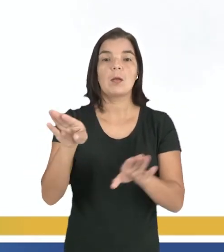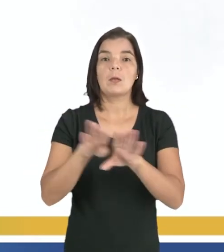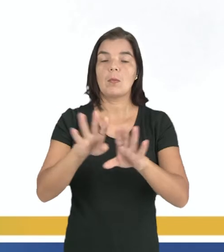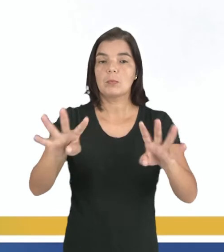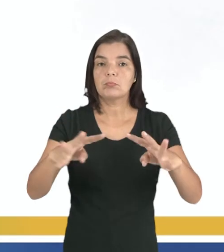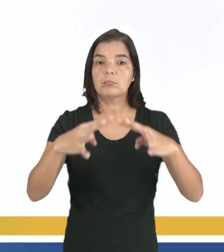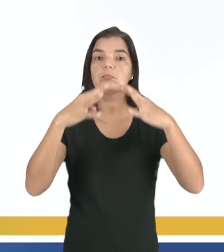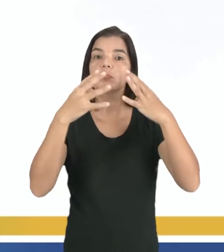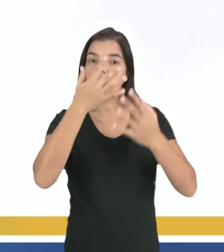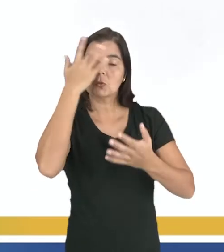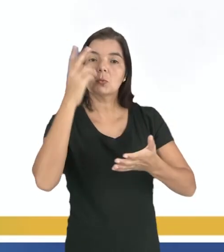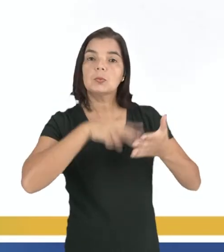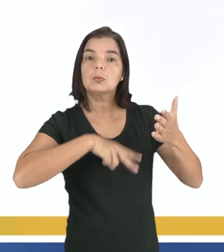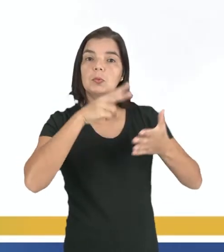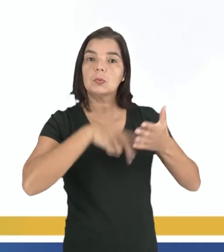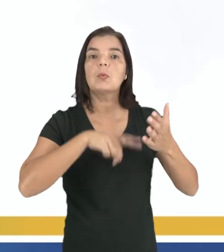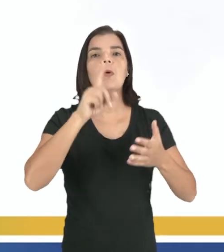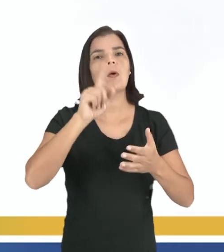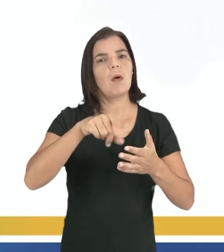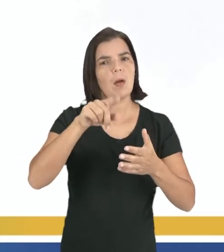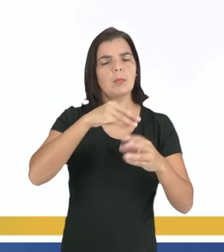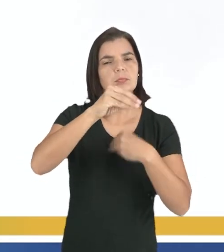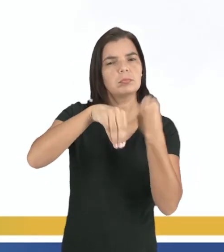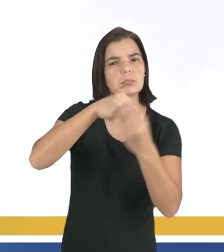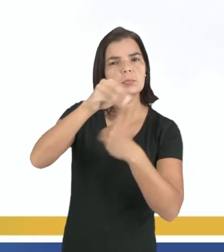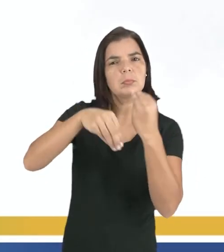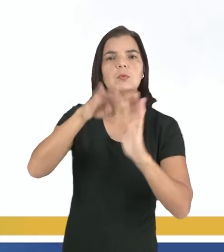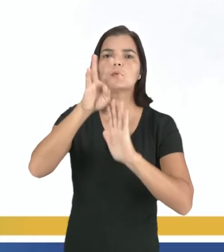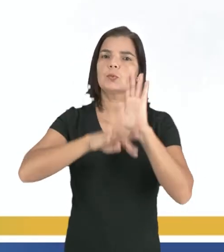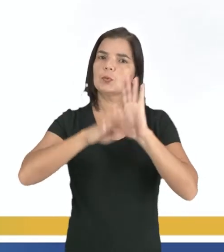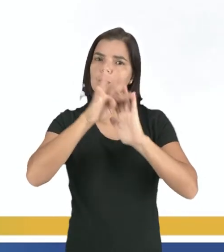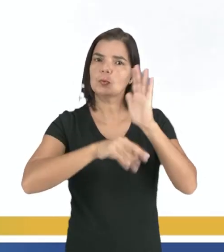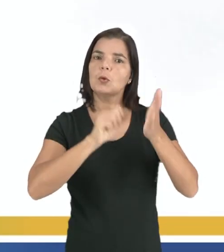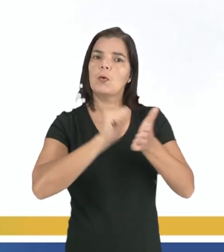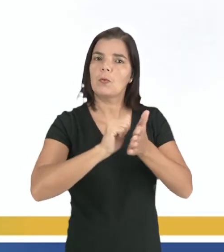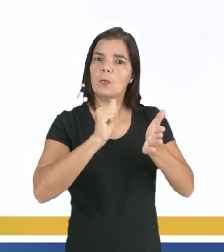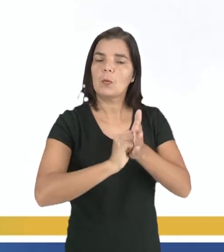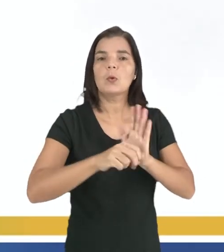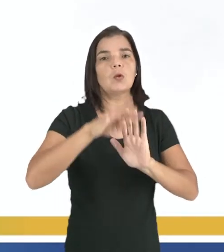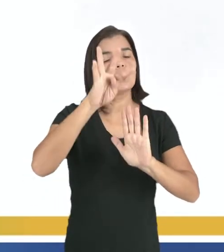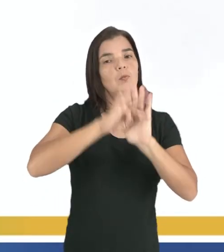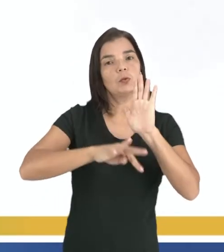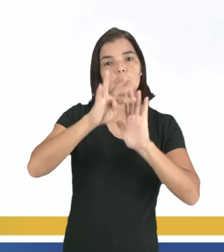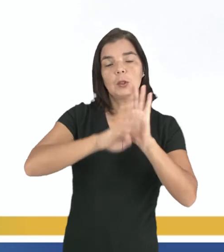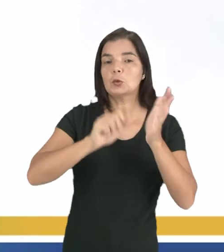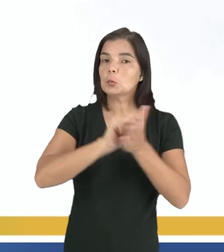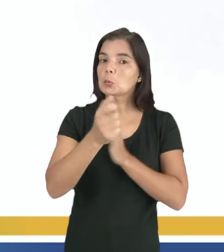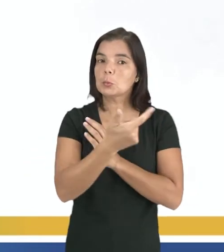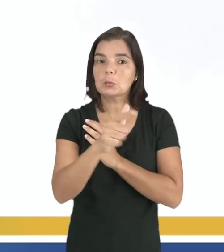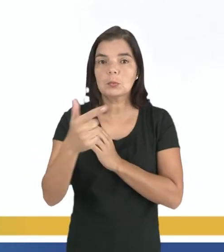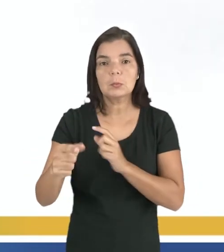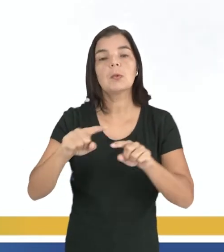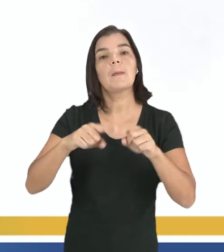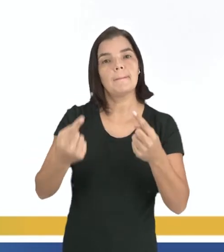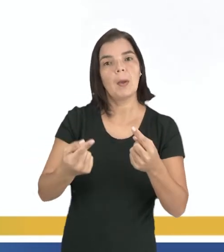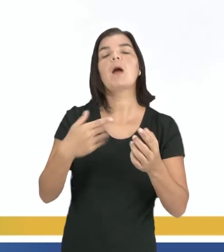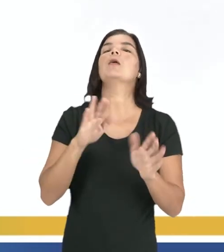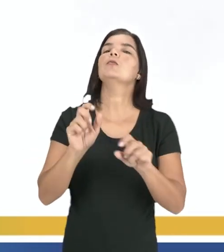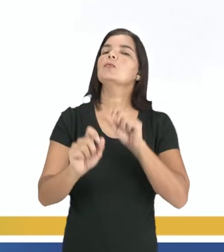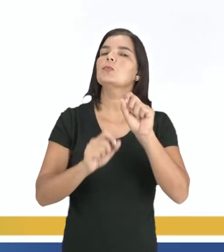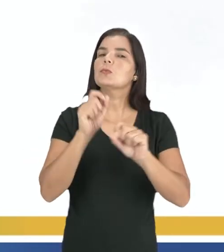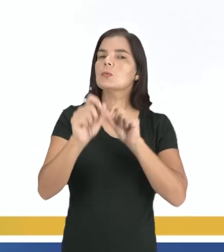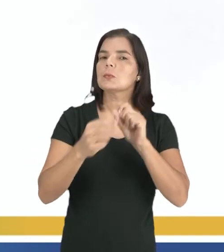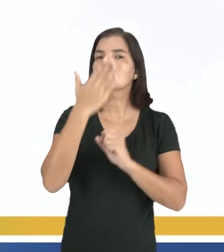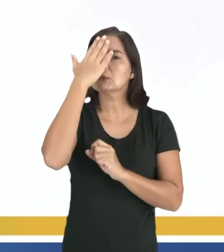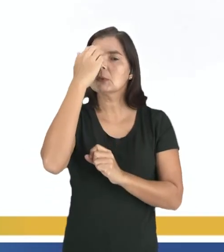chamar a atenção do nosso leitor. Ele é bem essa mistura do texto verbal com o texto não verbal. Aqui nós observamos um infográfico